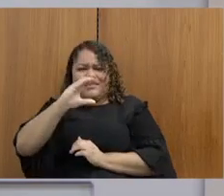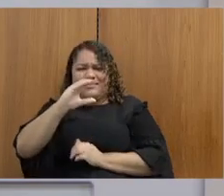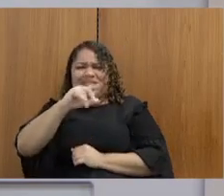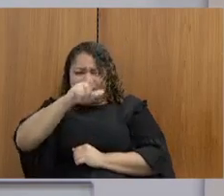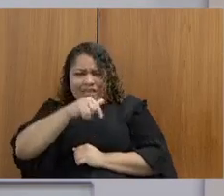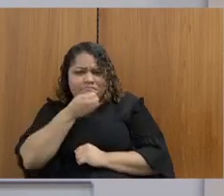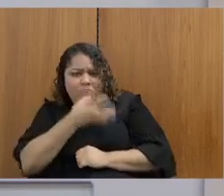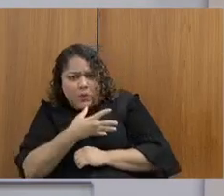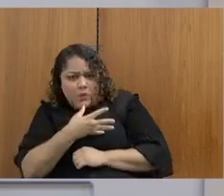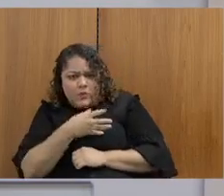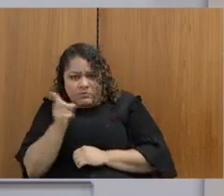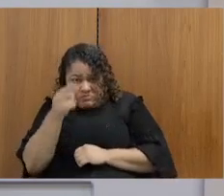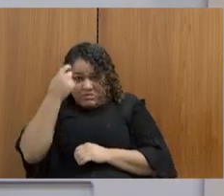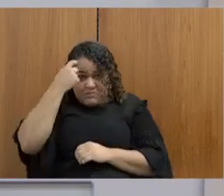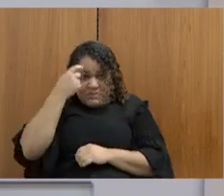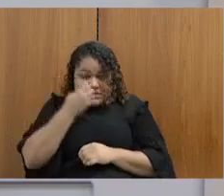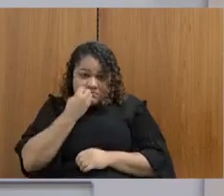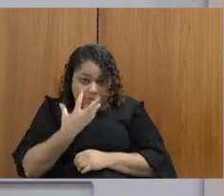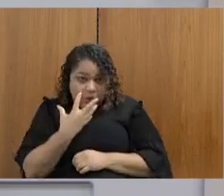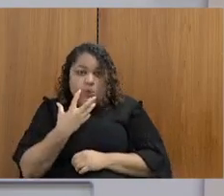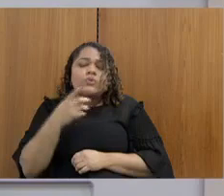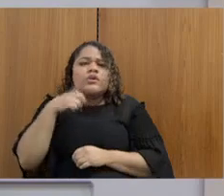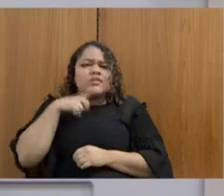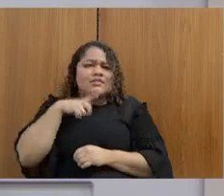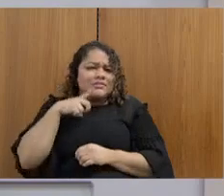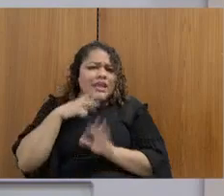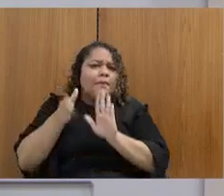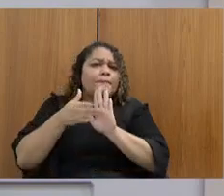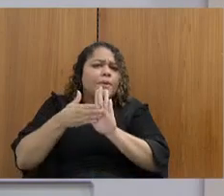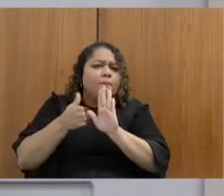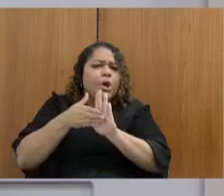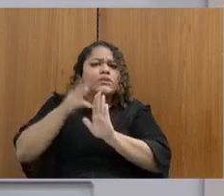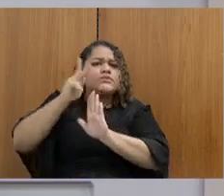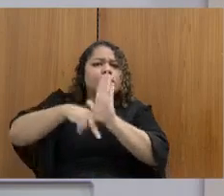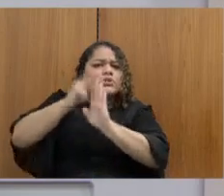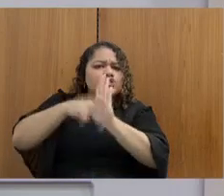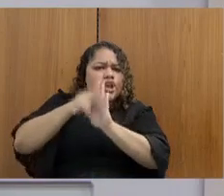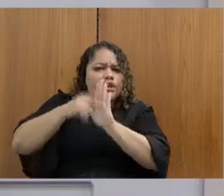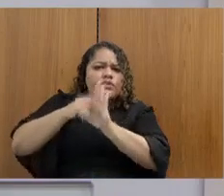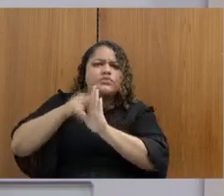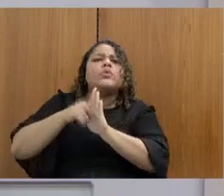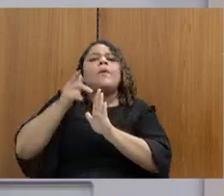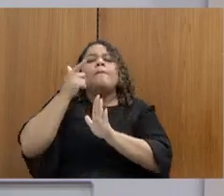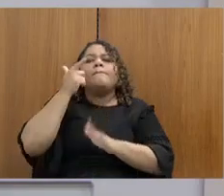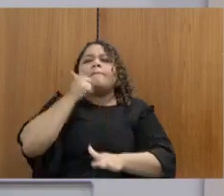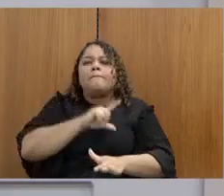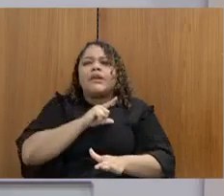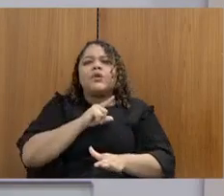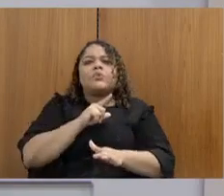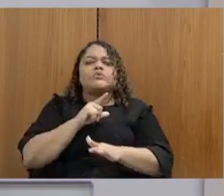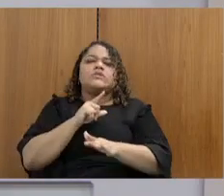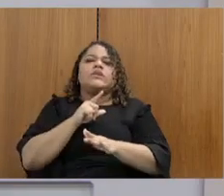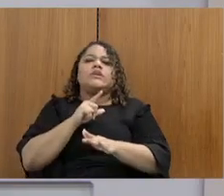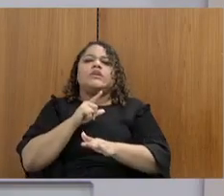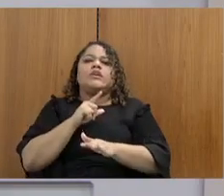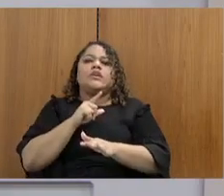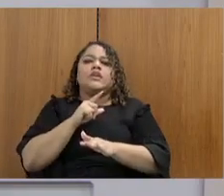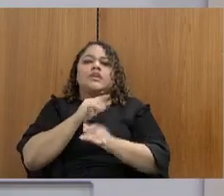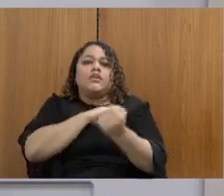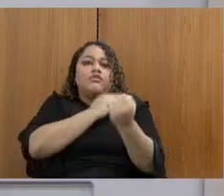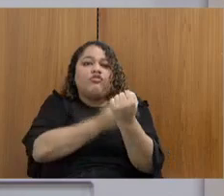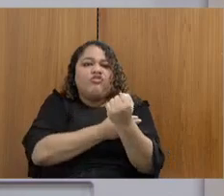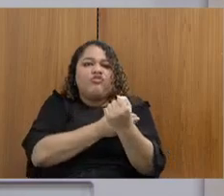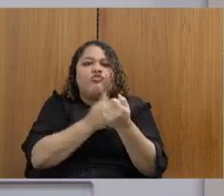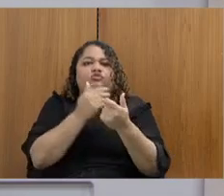método, se o governo tem algum programa, alguma proposta, um projeto relacionado ao fortalecimento, ampliação e condição de